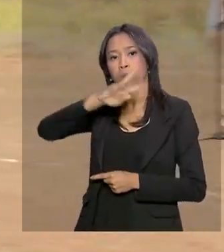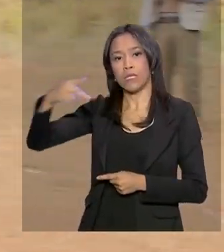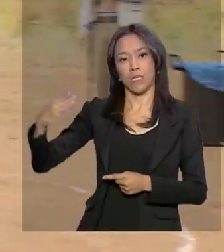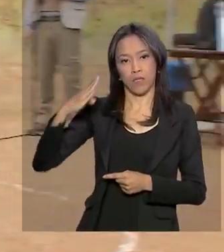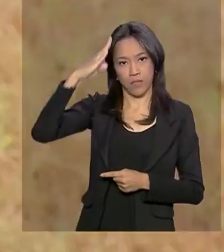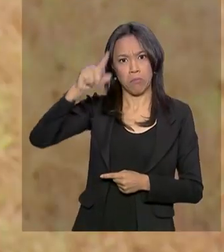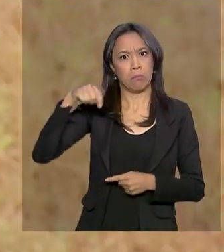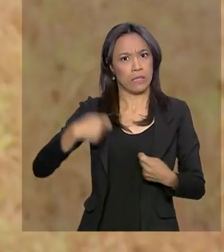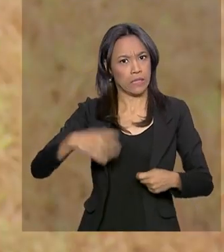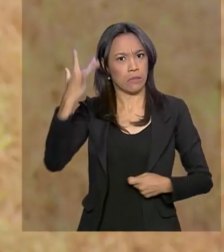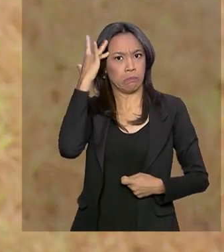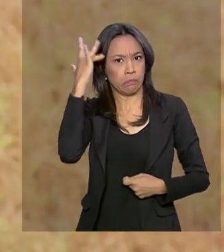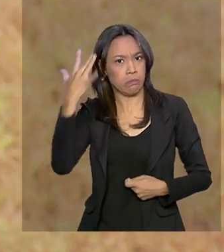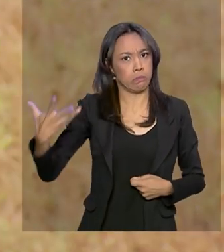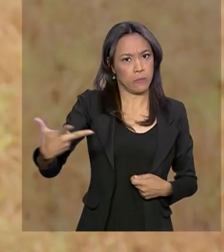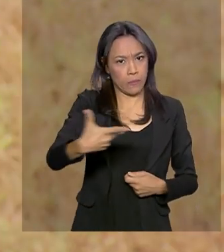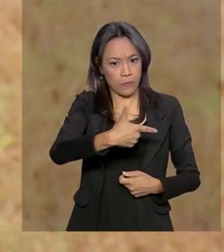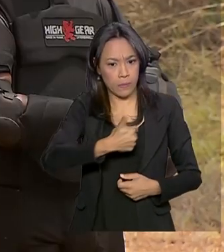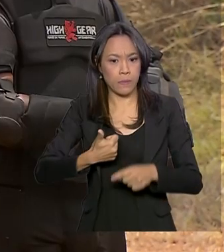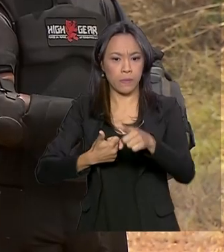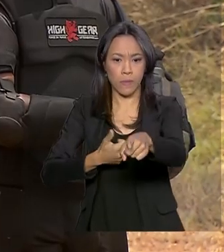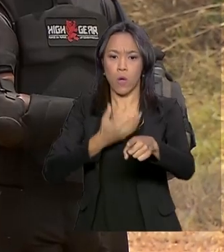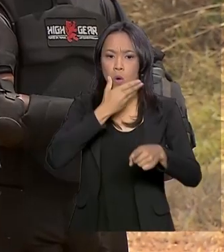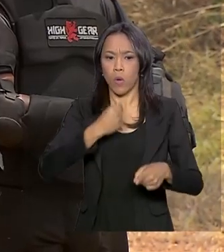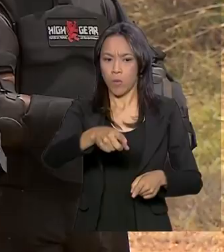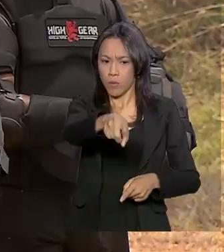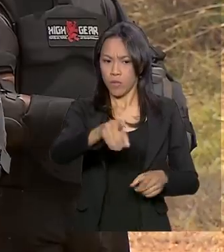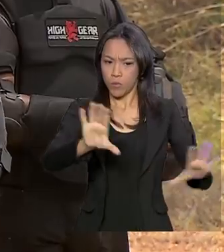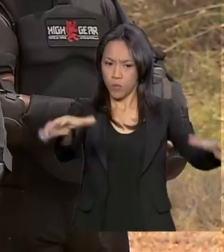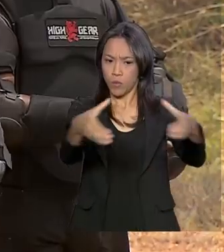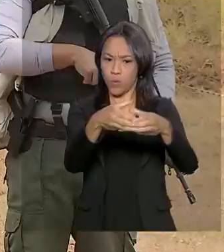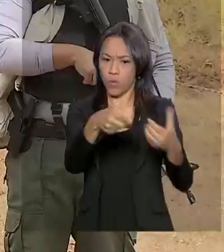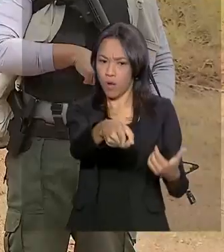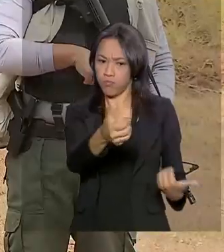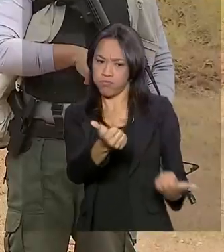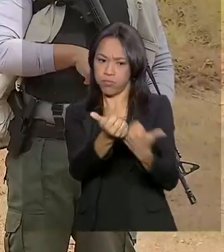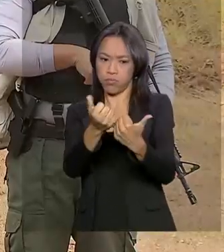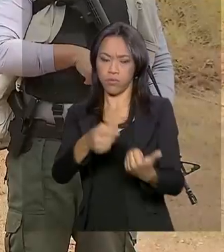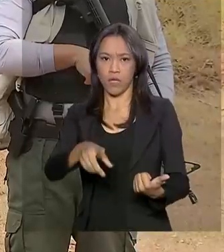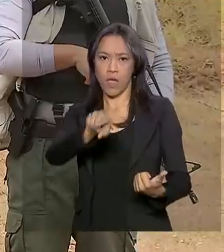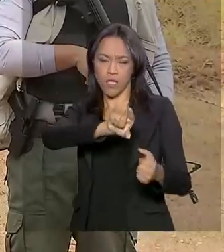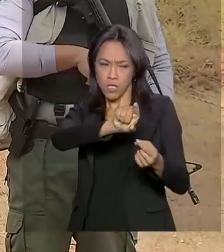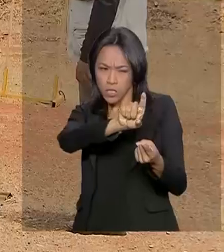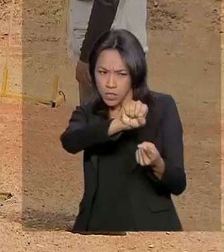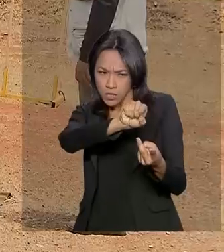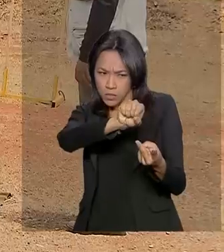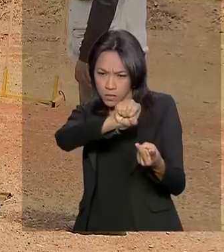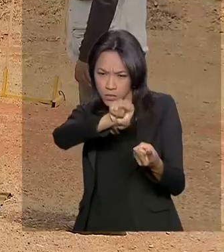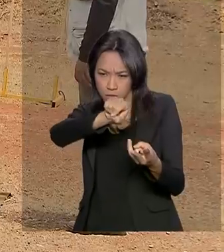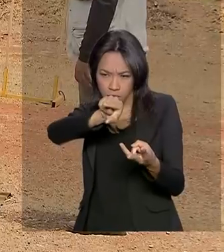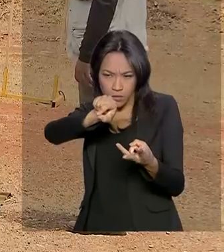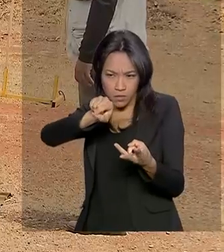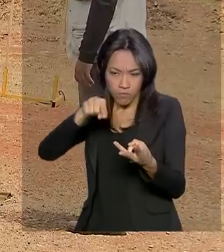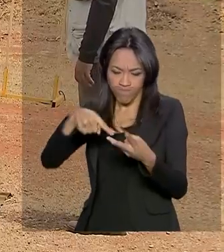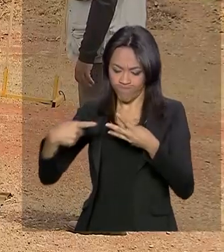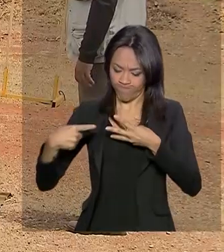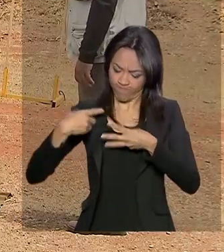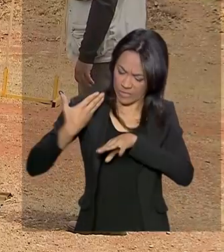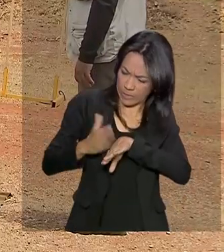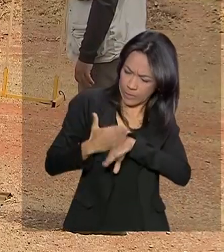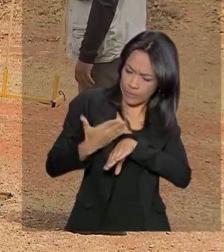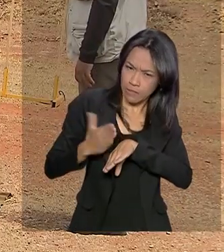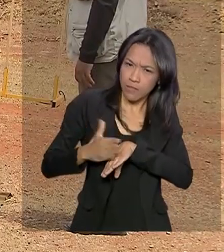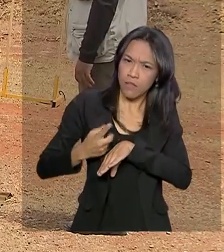qualificação. Homens das forças armadas e forças auxiliares são escolhidos a dedo e treinados para atuar